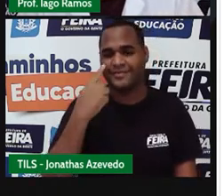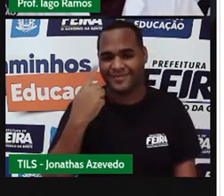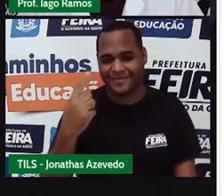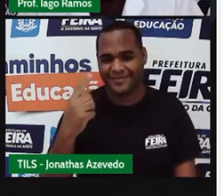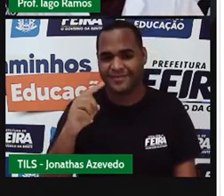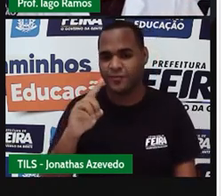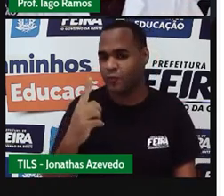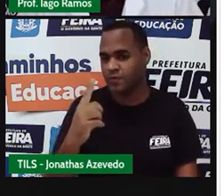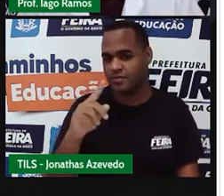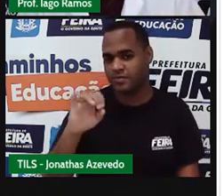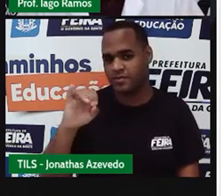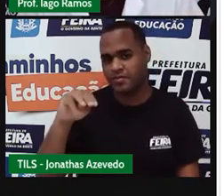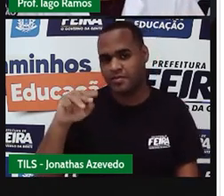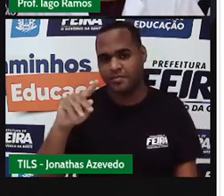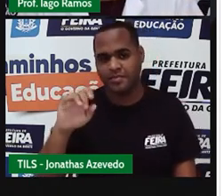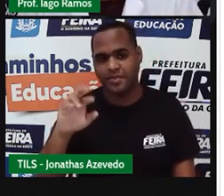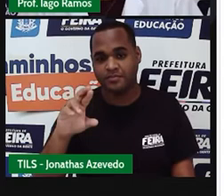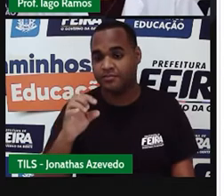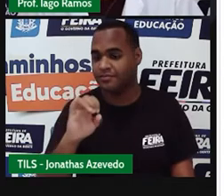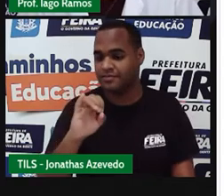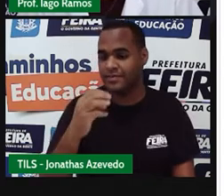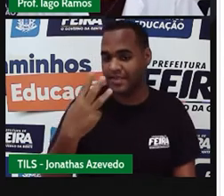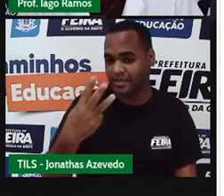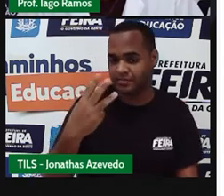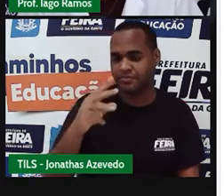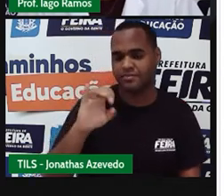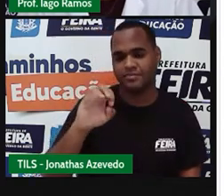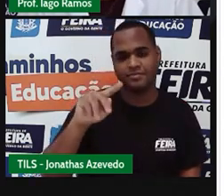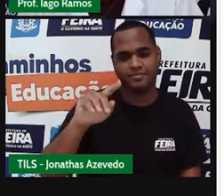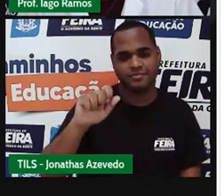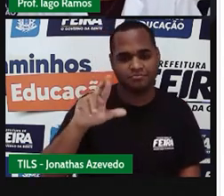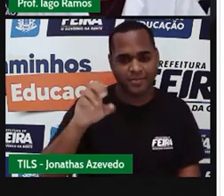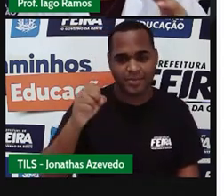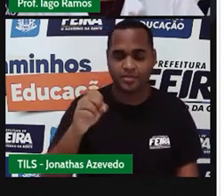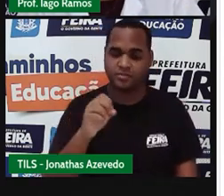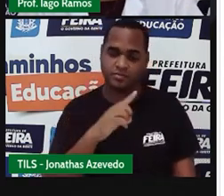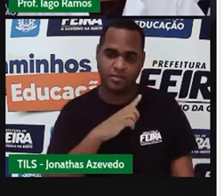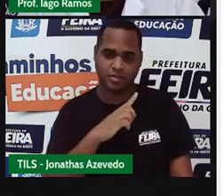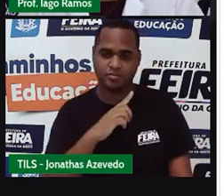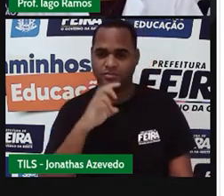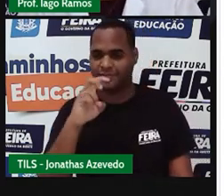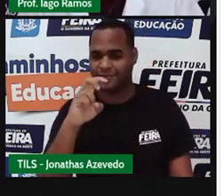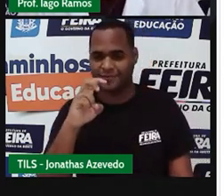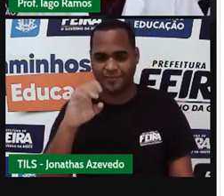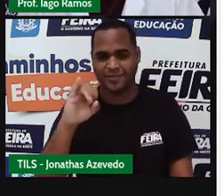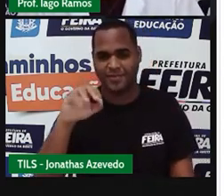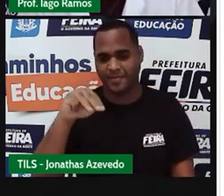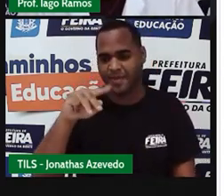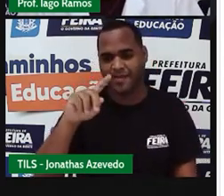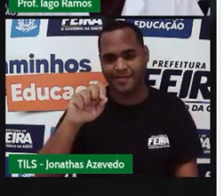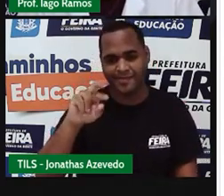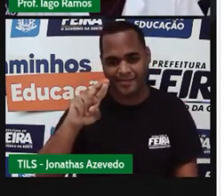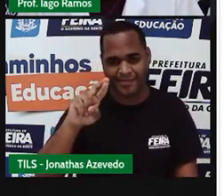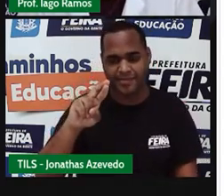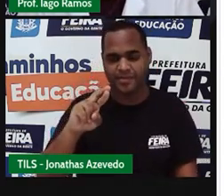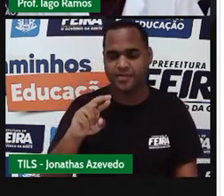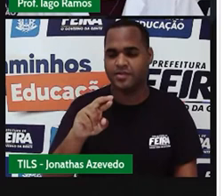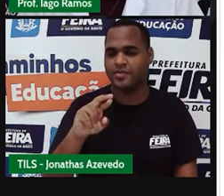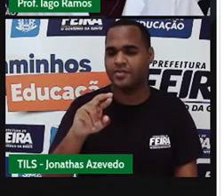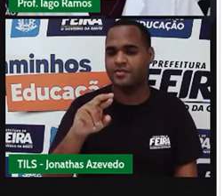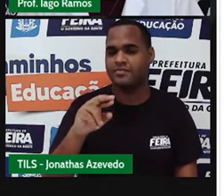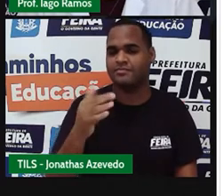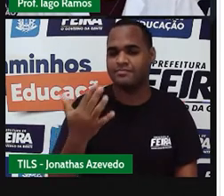mais 2 é 3, é ímpar. 1 mais 4 é 5, que é ímpar. 1 mais 6,